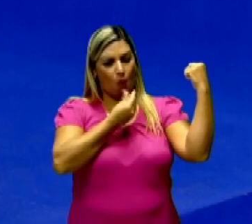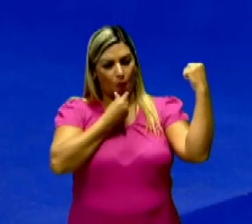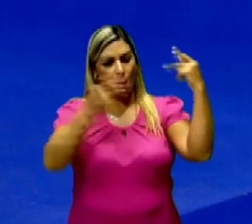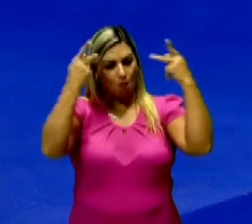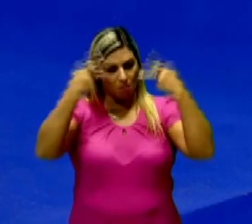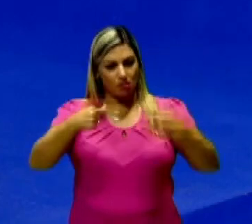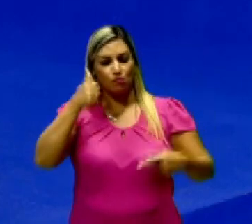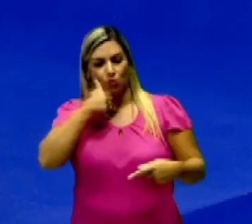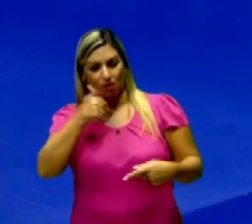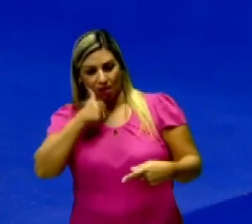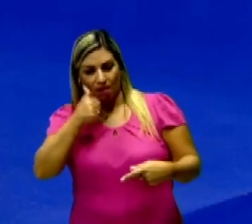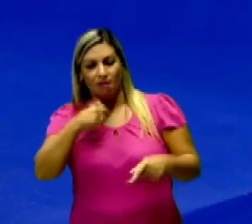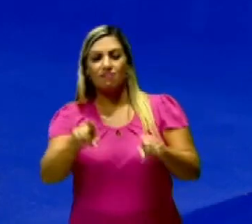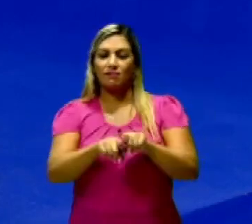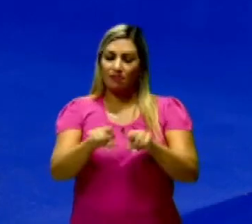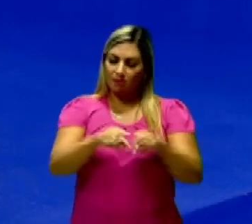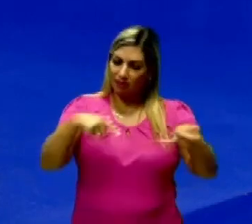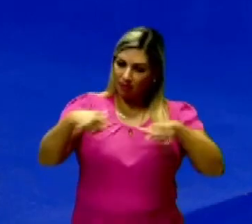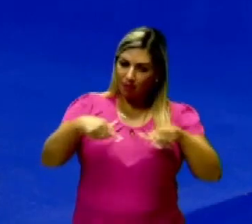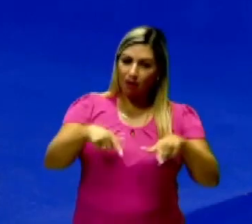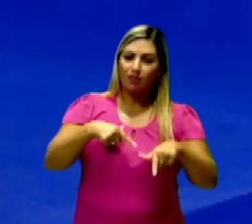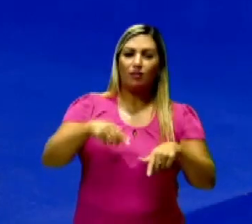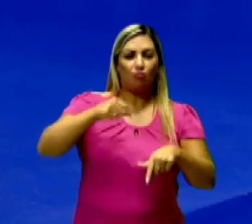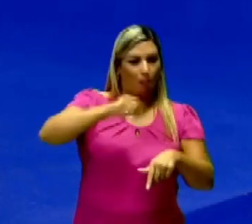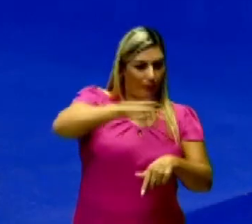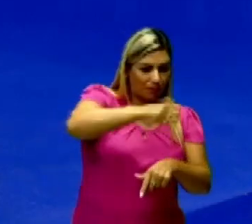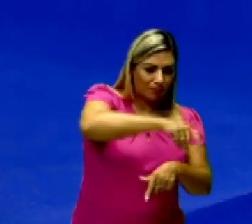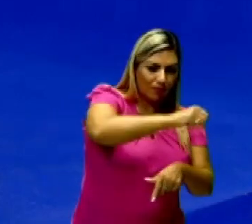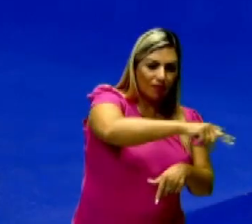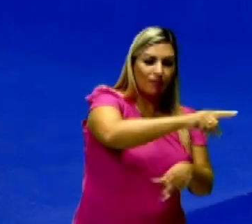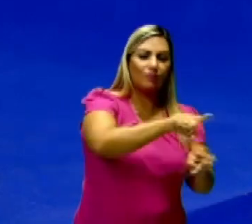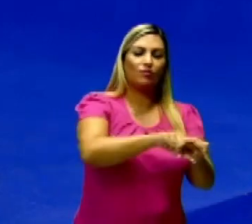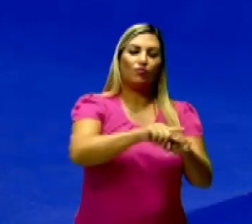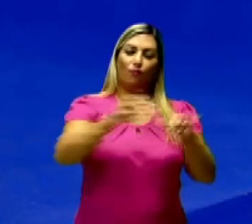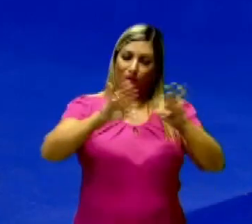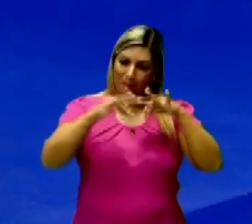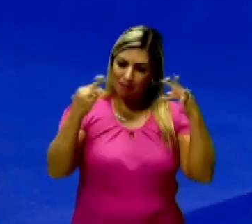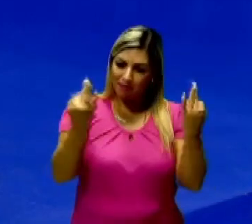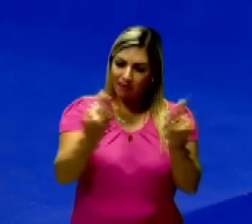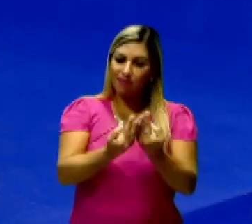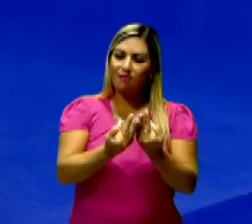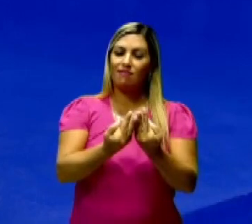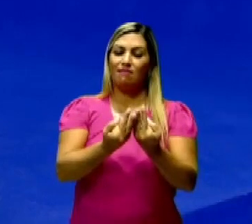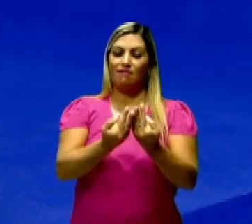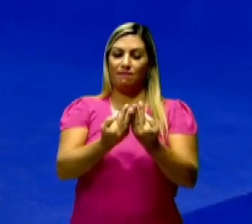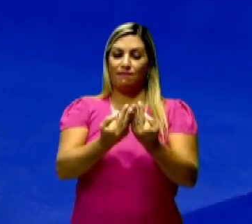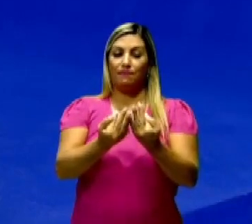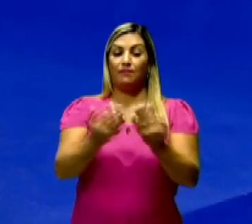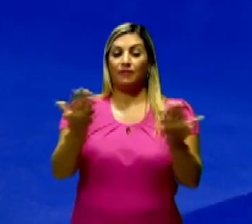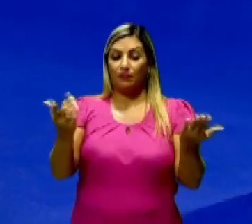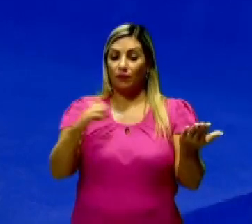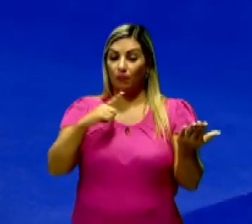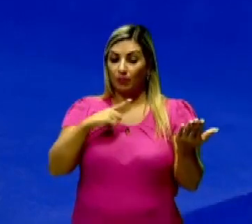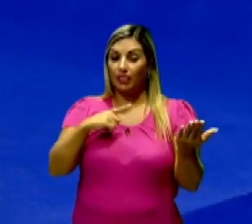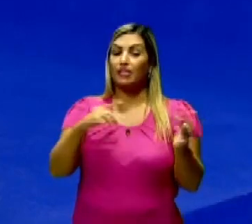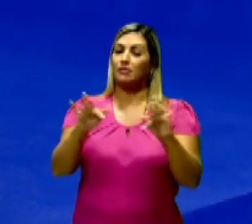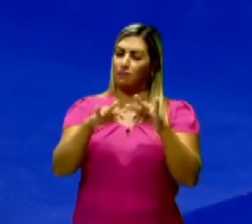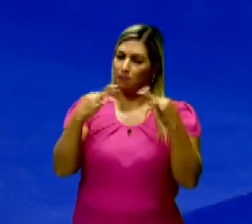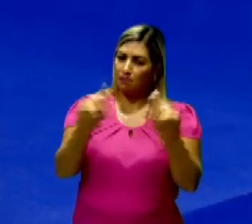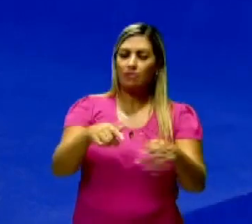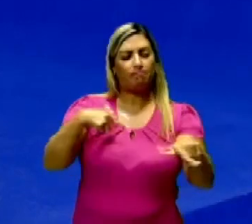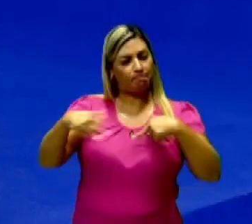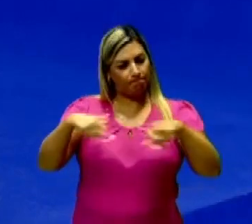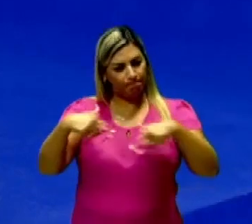mesmo, né? Mulheres ali trabalhando no campo. Então, até mesmo a produção familiar, né? Então, a gente vai ter essa família